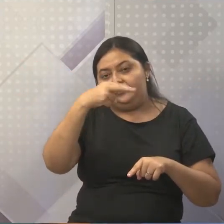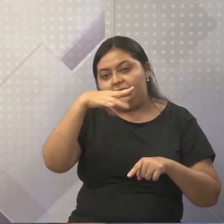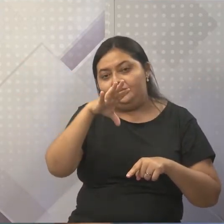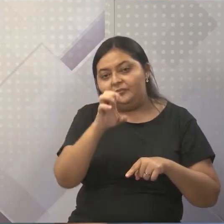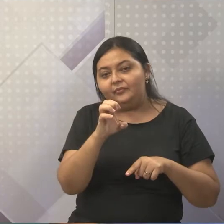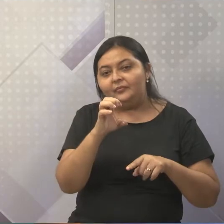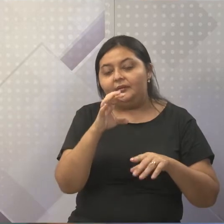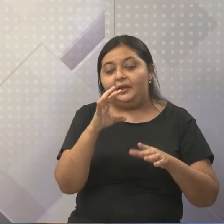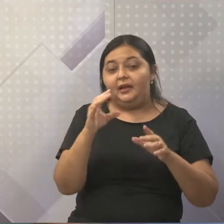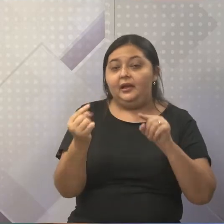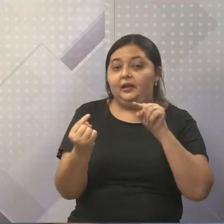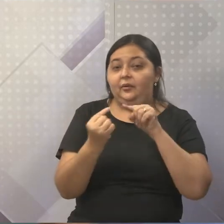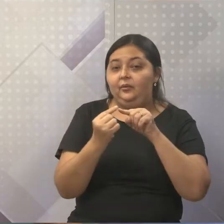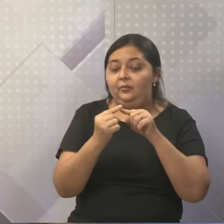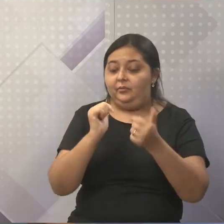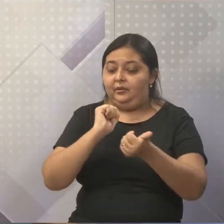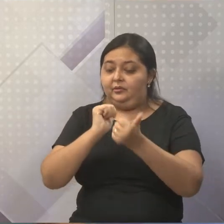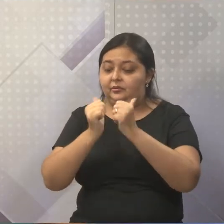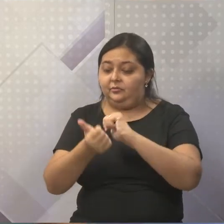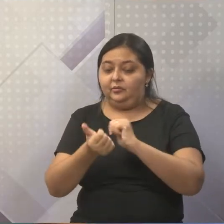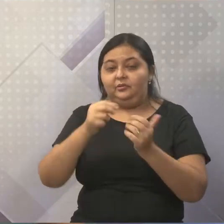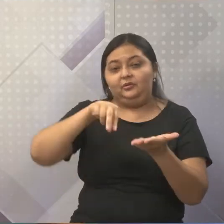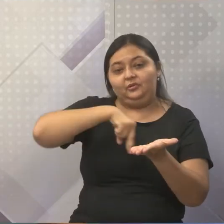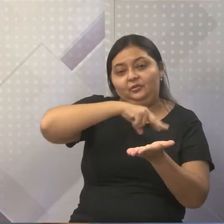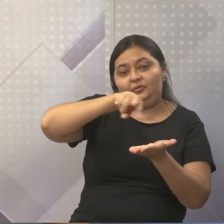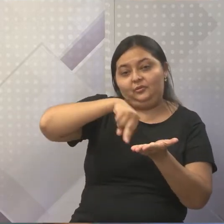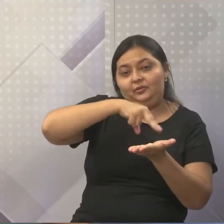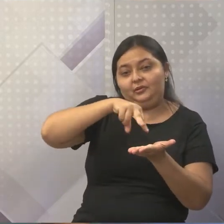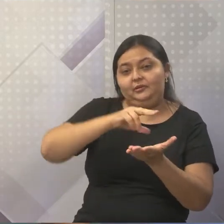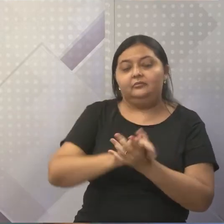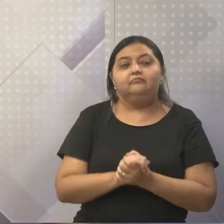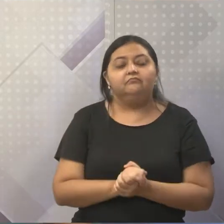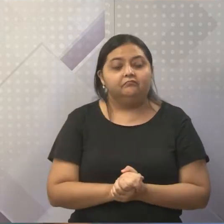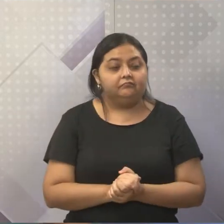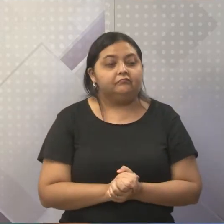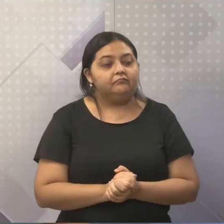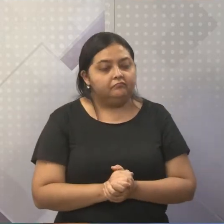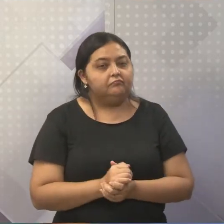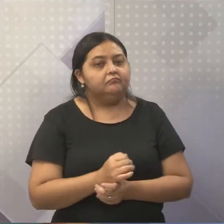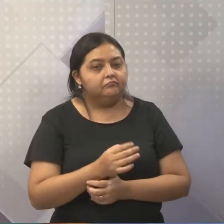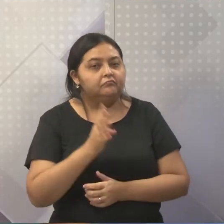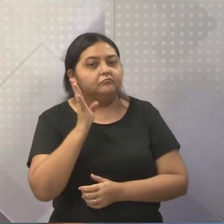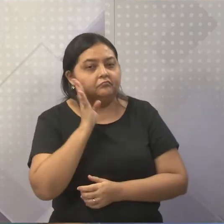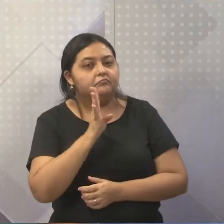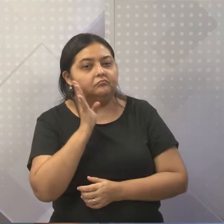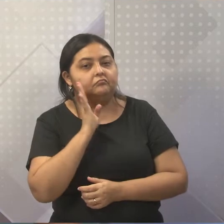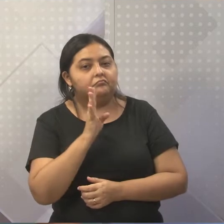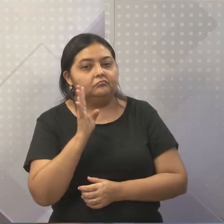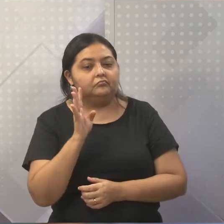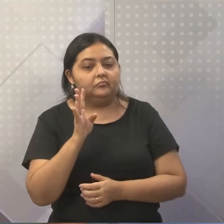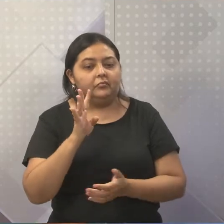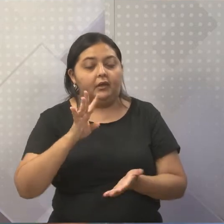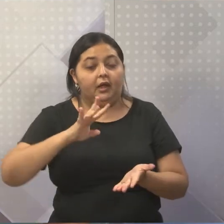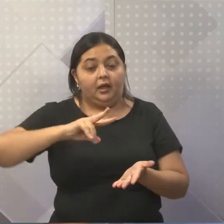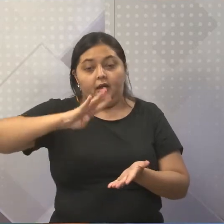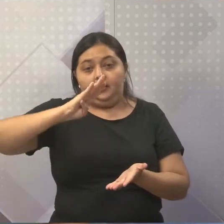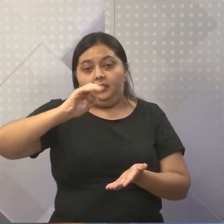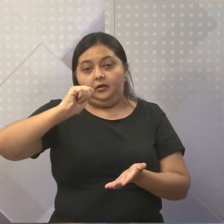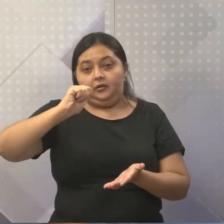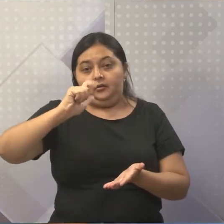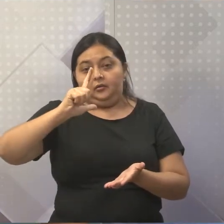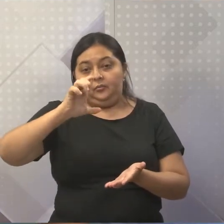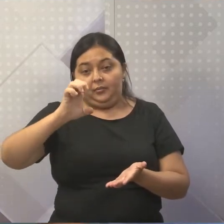a dança, o balé, né? É, e é interessante, puxando essa deixa, porque o balé, por ser uma dança